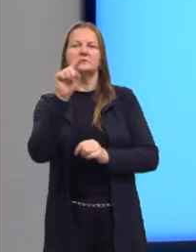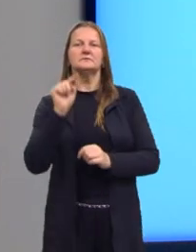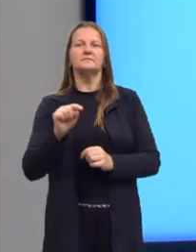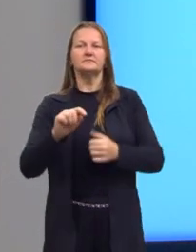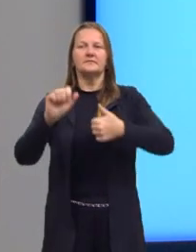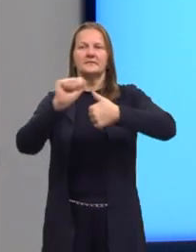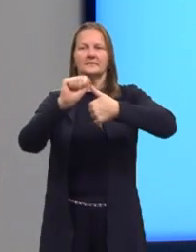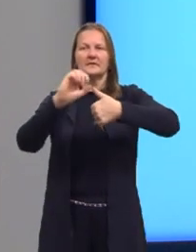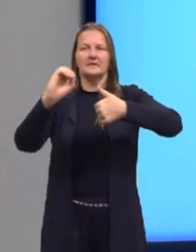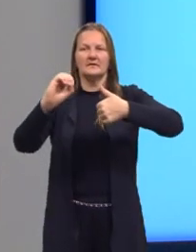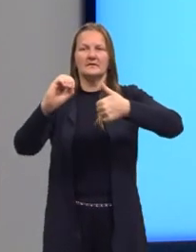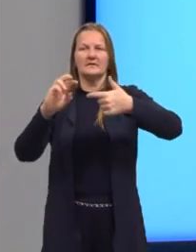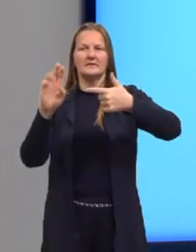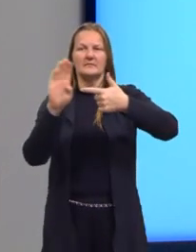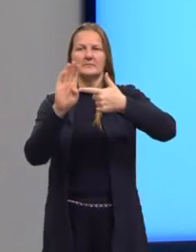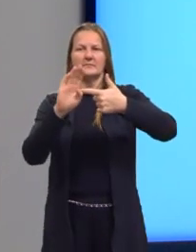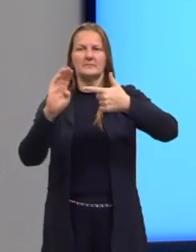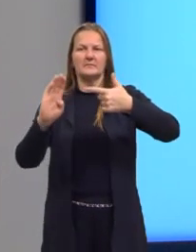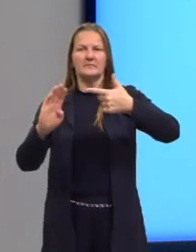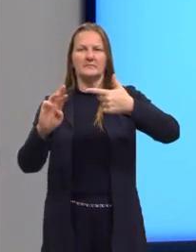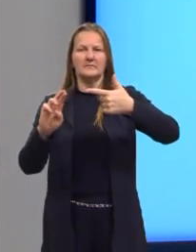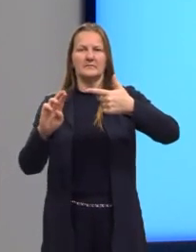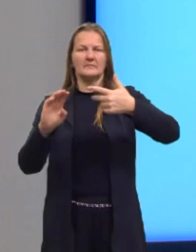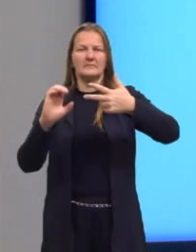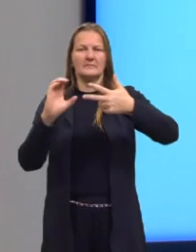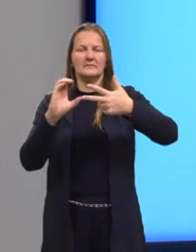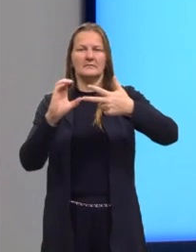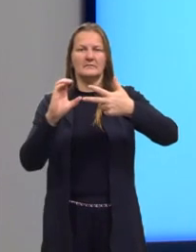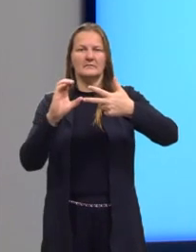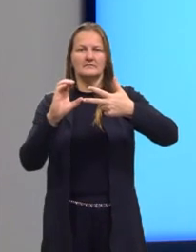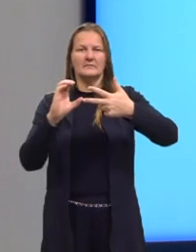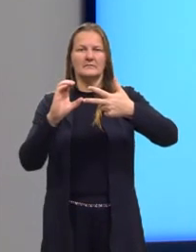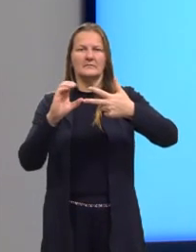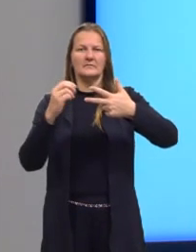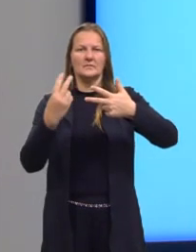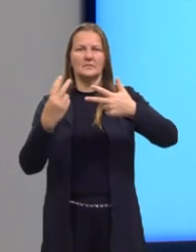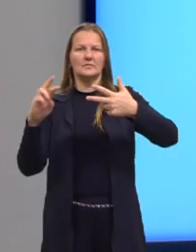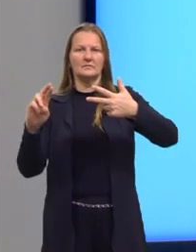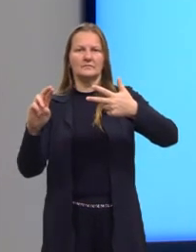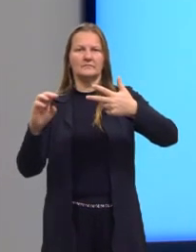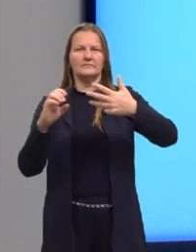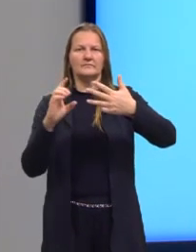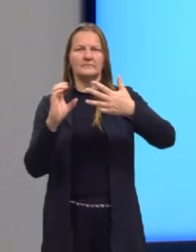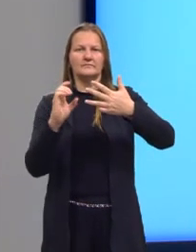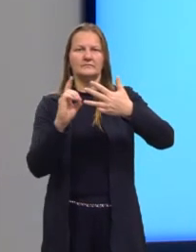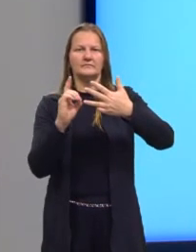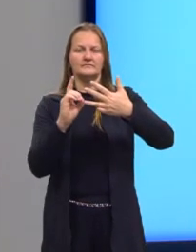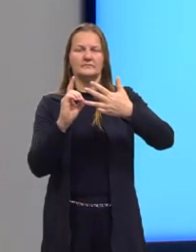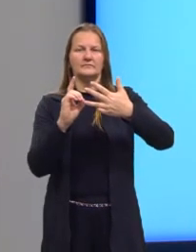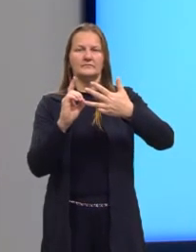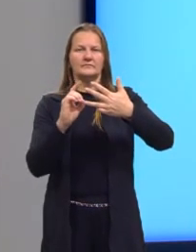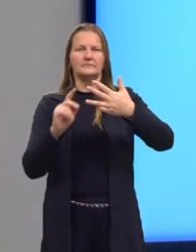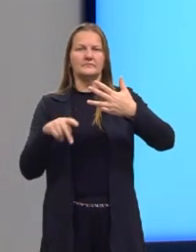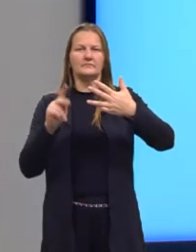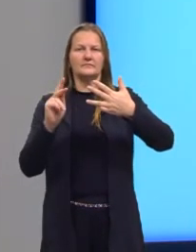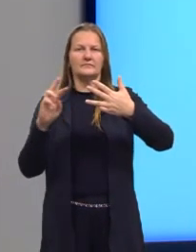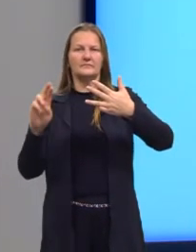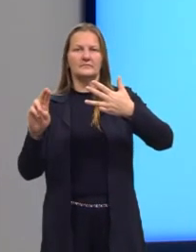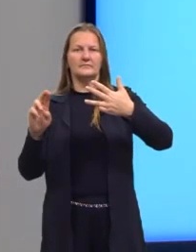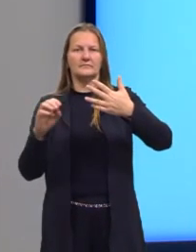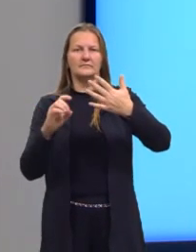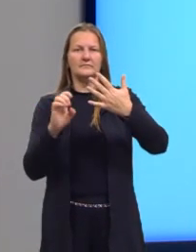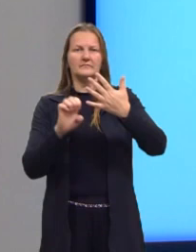Letra A, 0. Letra B, R. Letra C, 2R. Letra D, K, R.